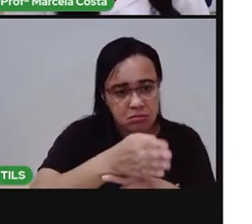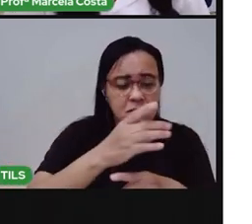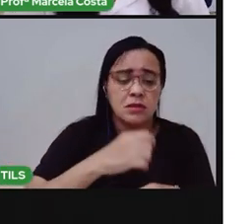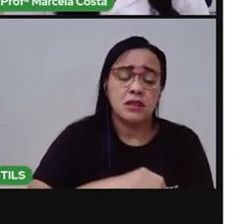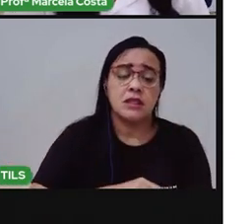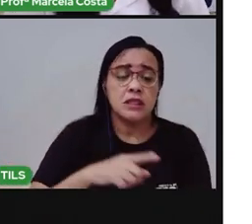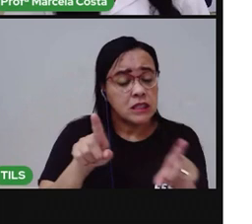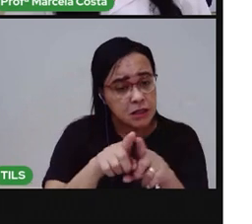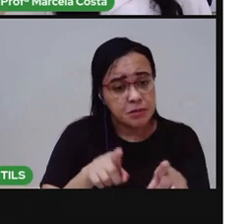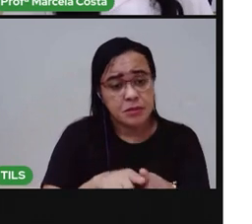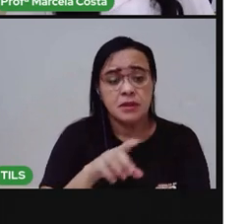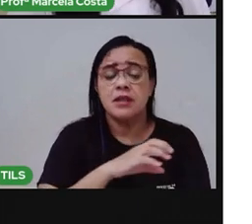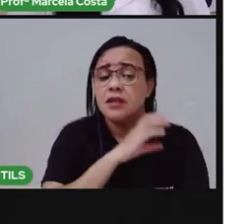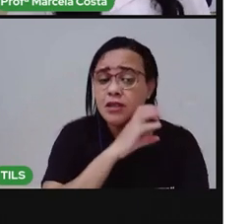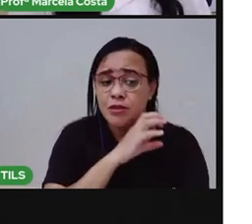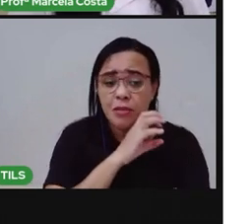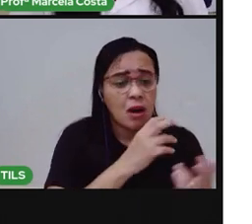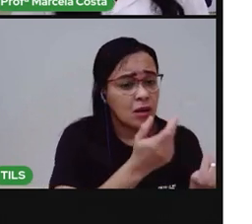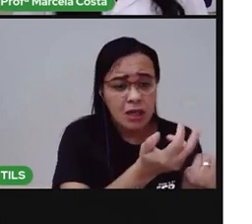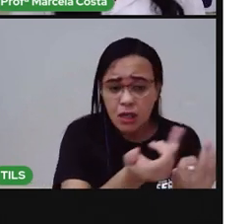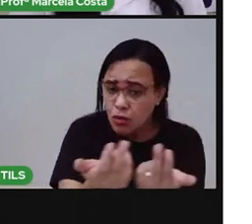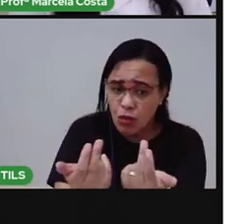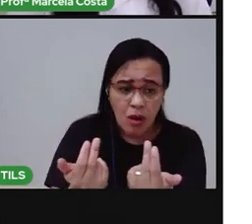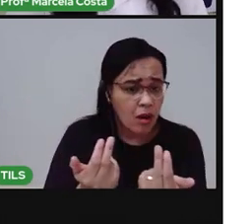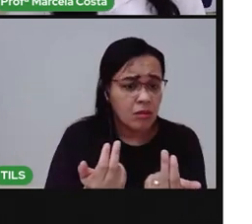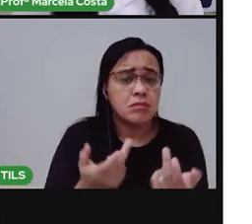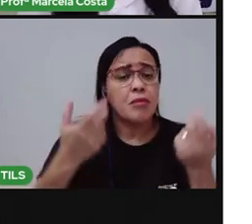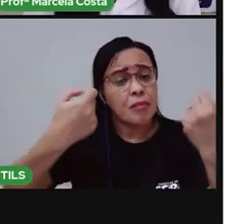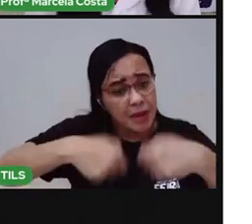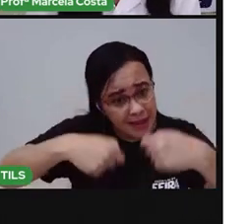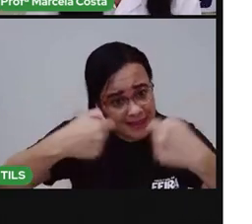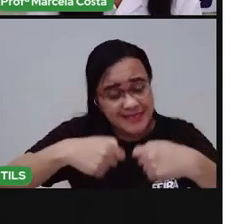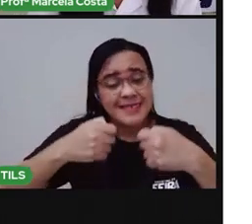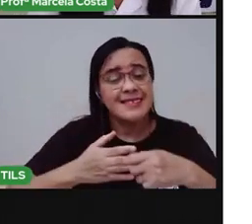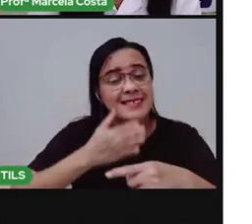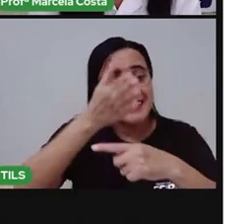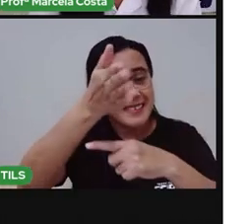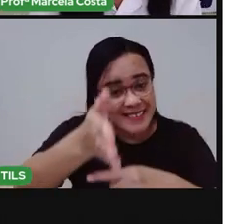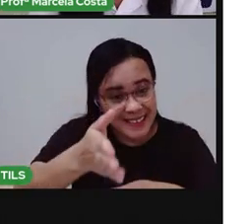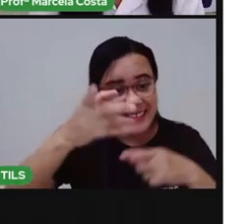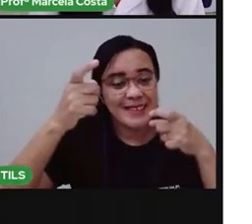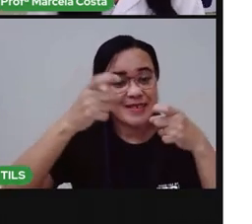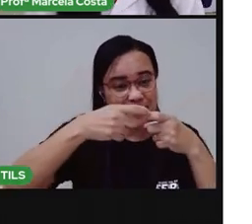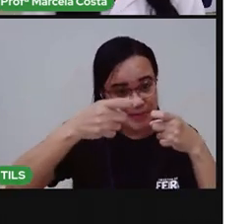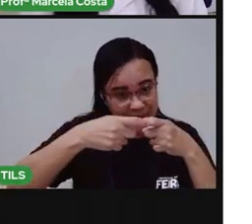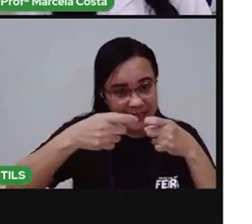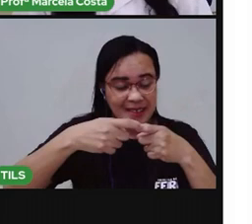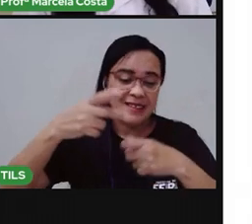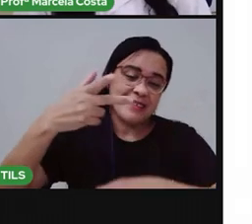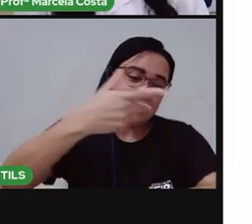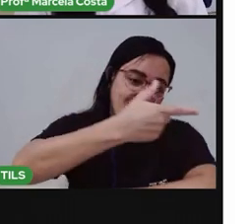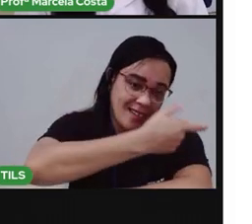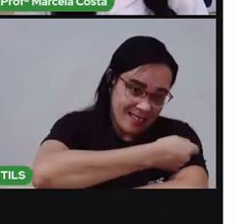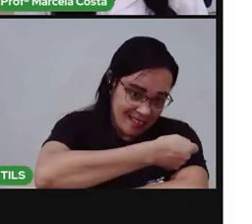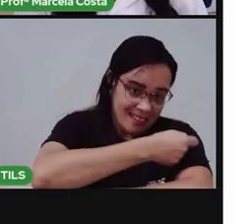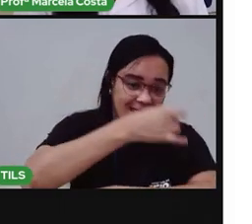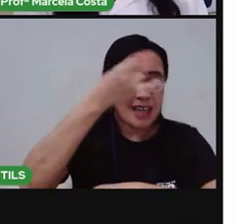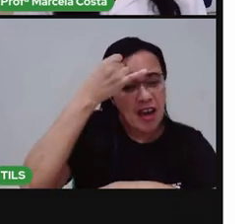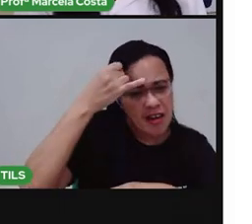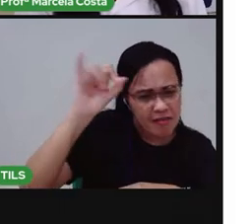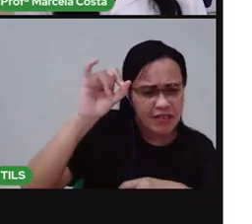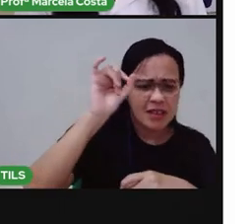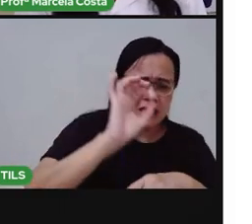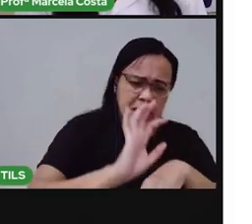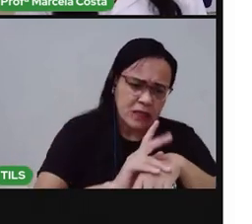prevenir doenças, mas os animais também precisam se vacinar para prevenir doenças